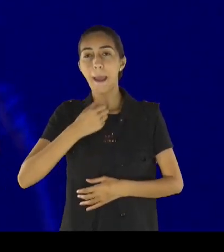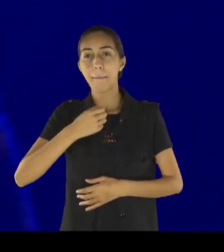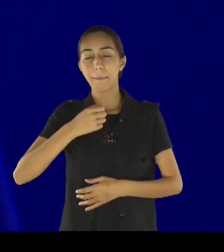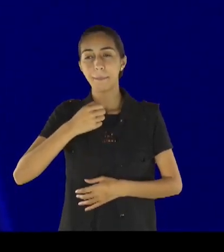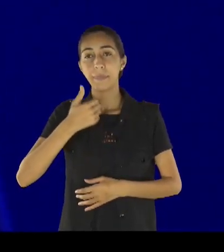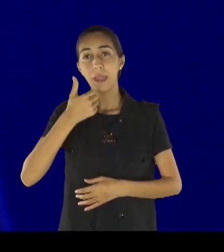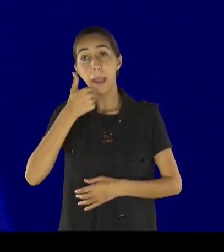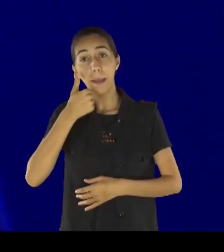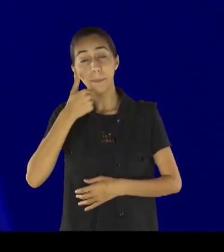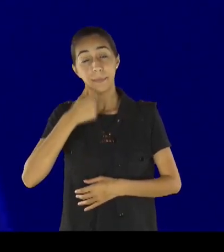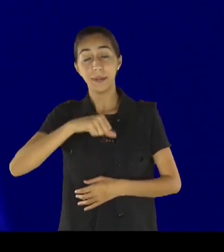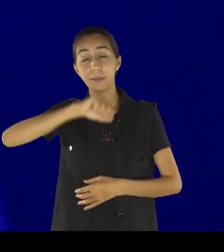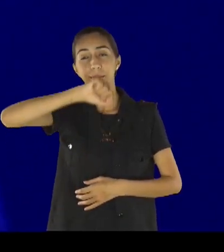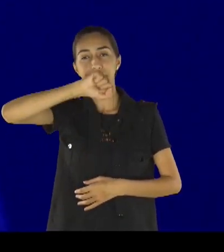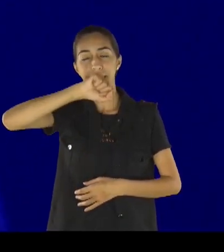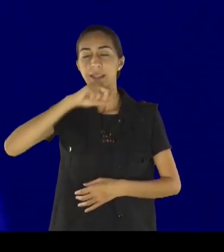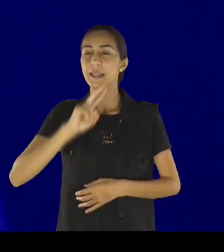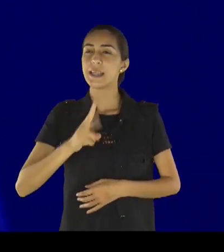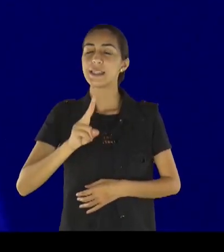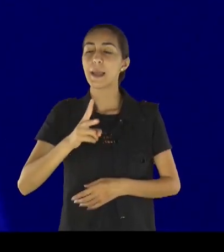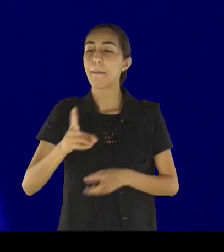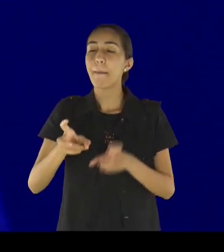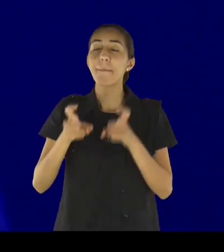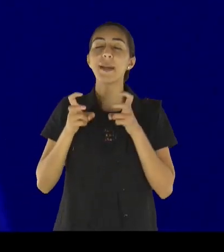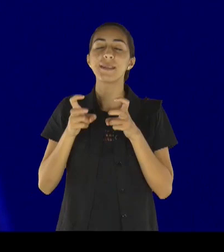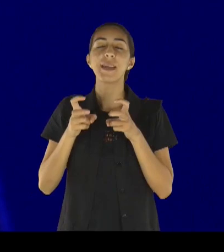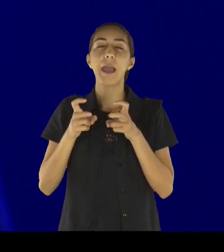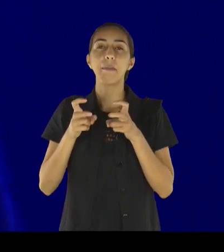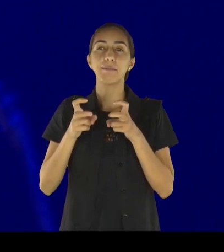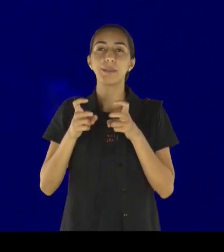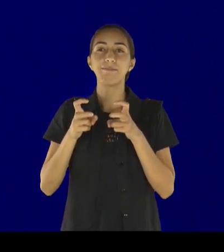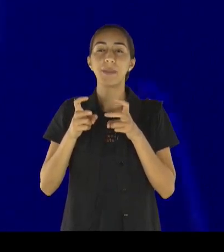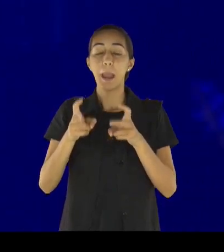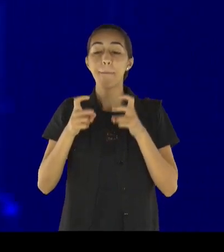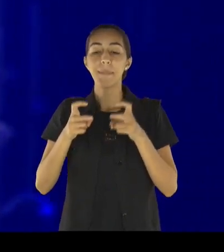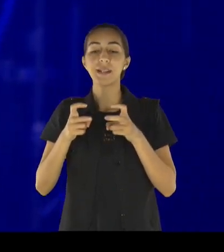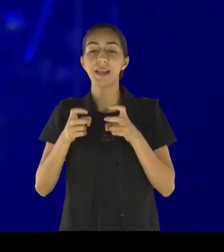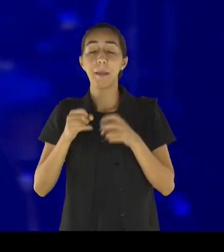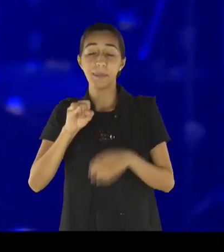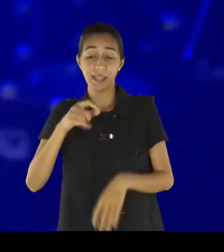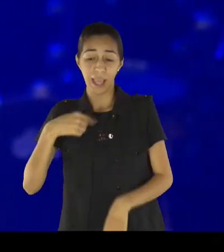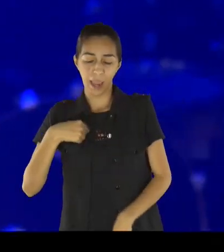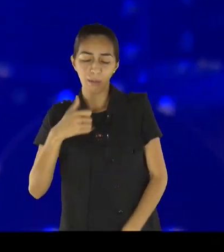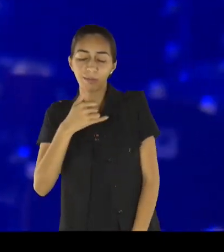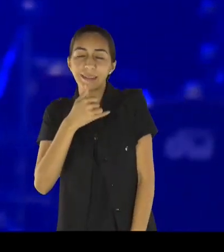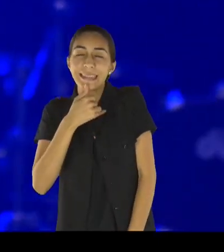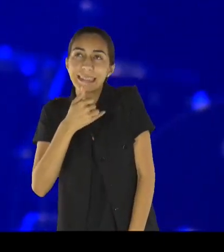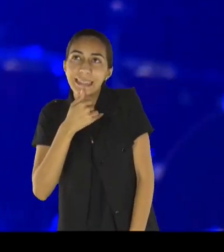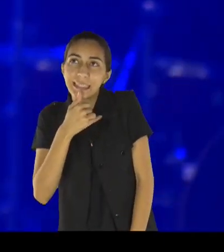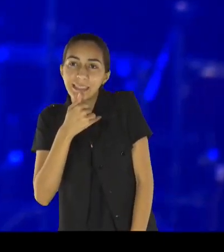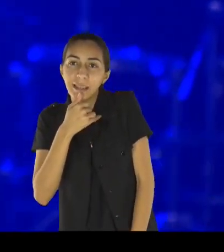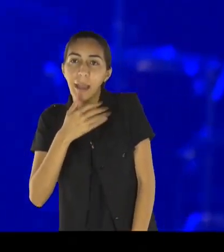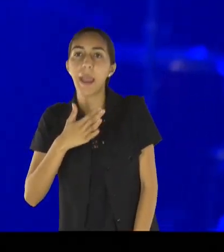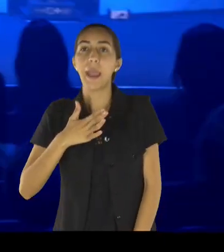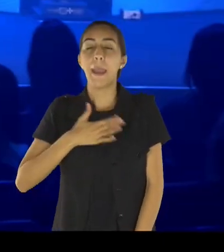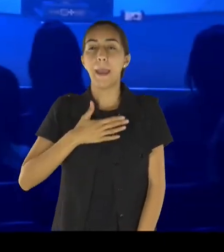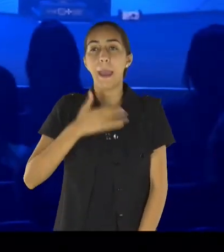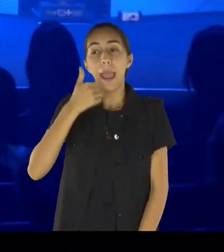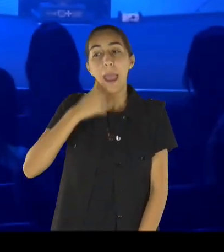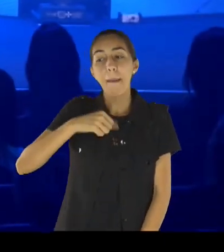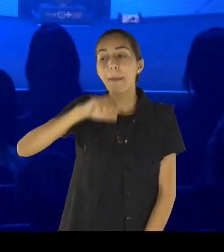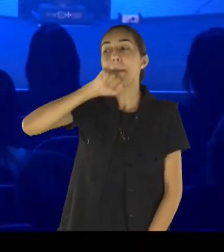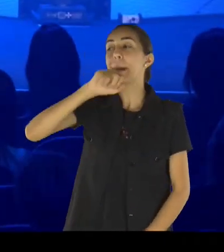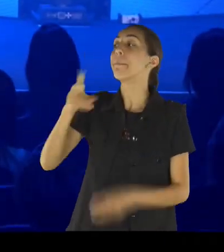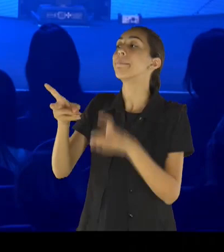alguém pode estar desanimado aqui, alguém pode estar triste, sem esperança, pensando, puxa vida, como é que nós vamos